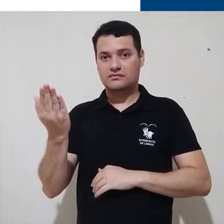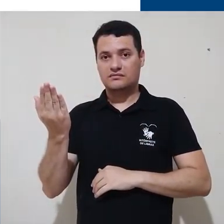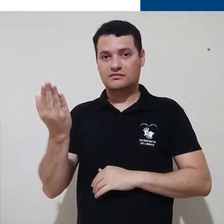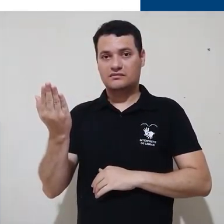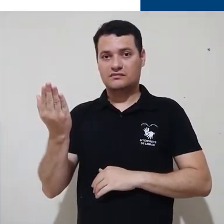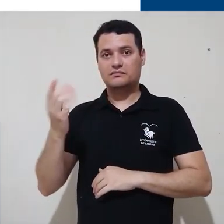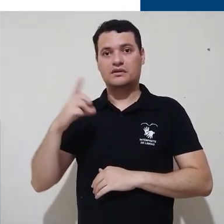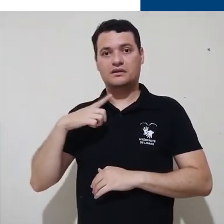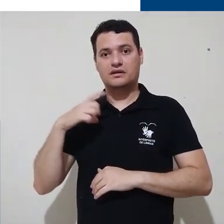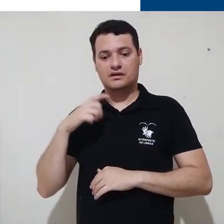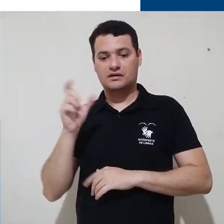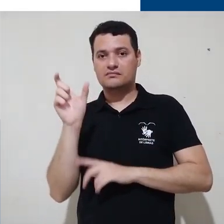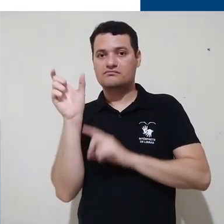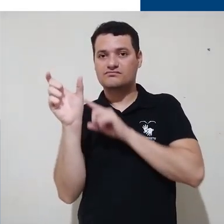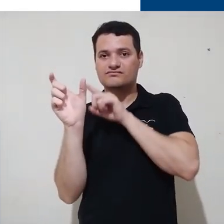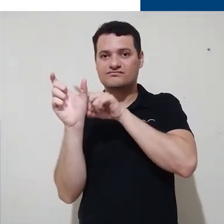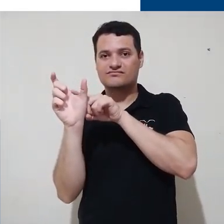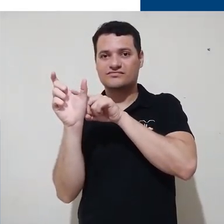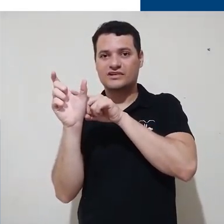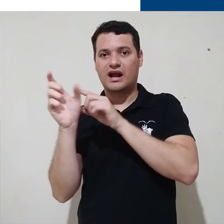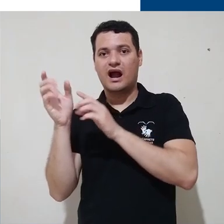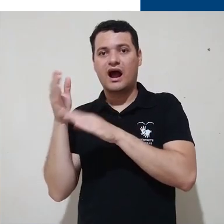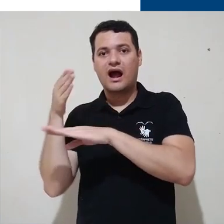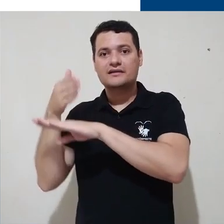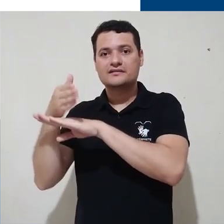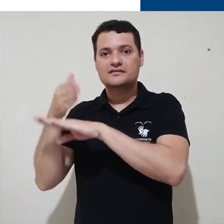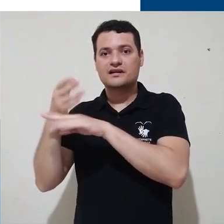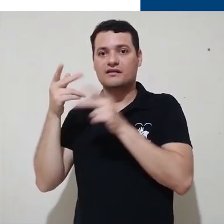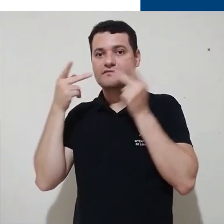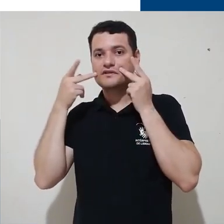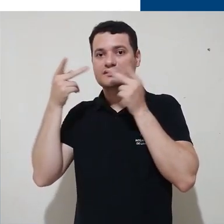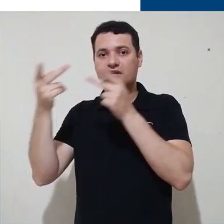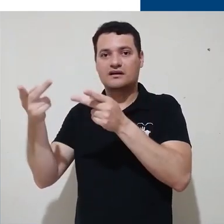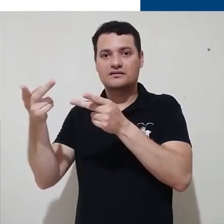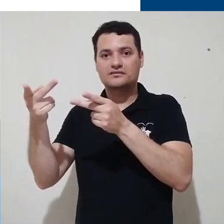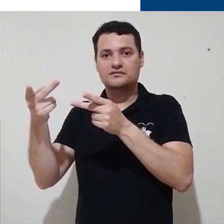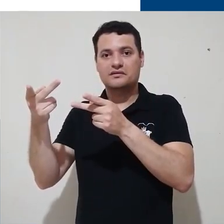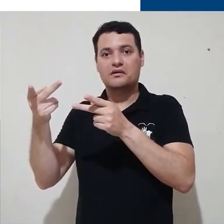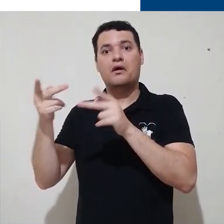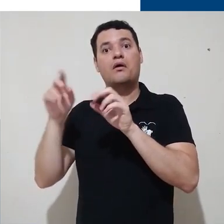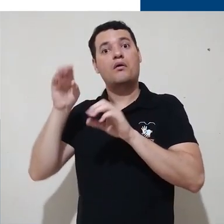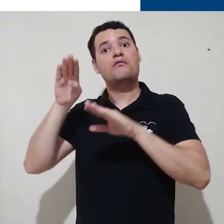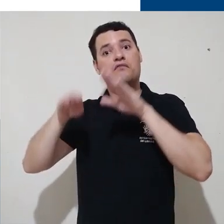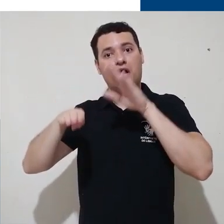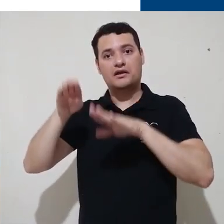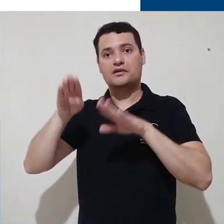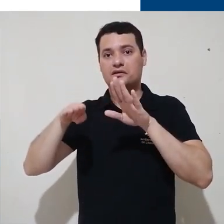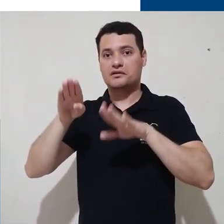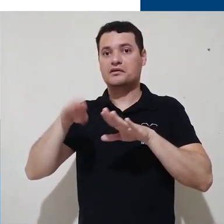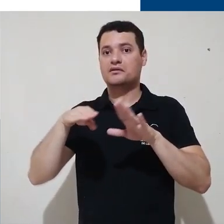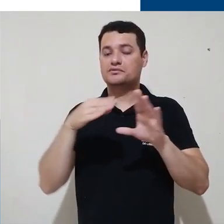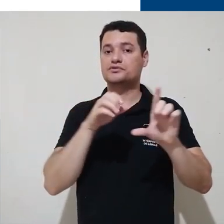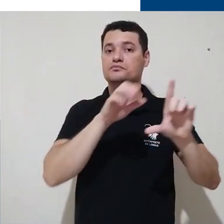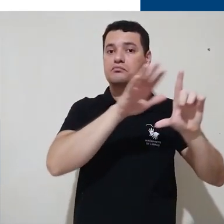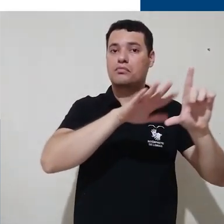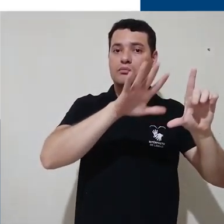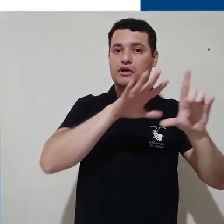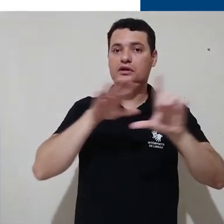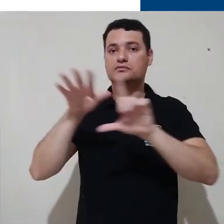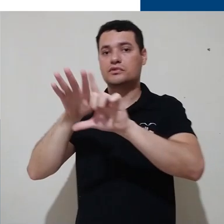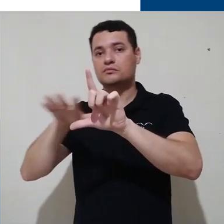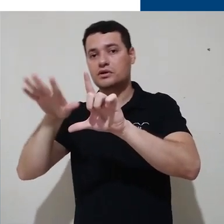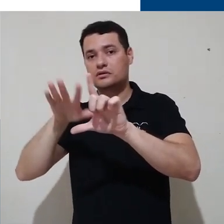tem esse botão de acesso como visitante. O acesso como visitante vai variar de plataforma para plataforma